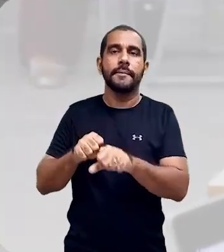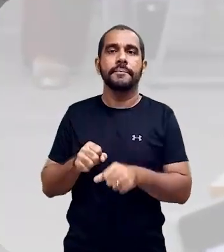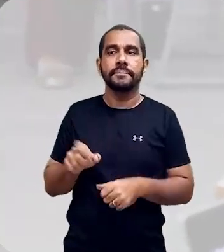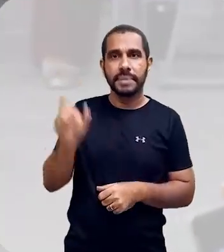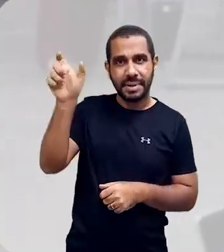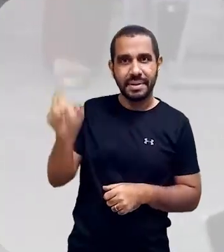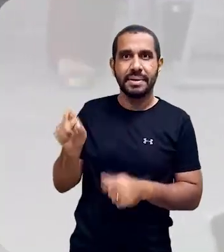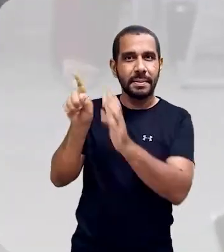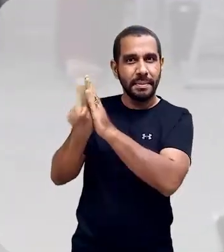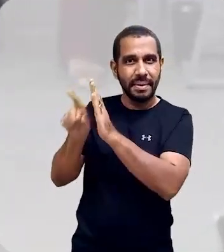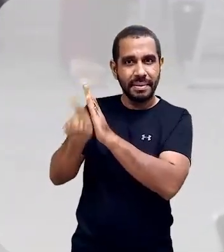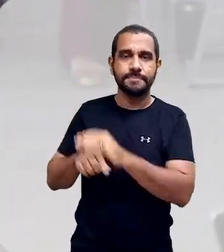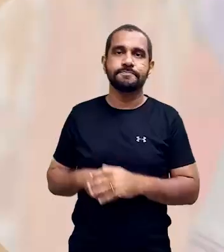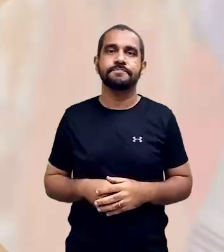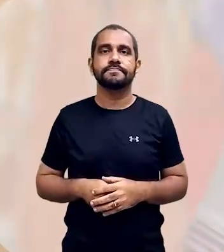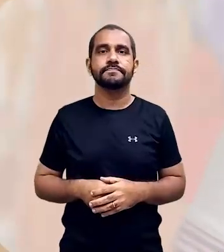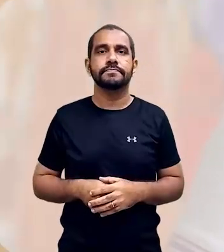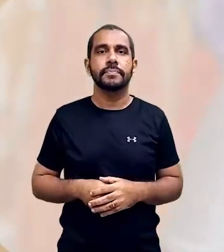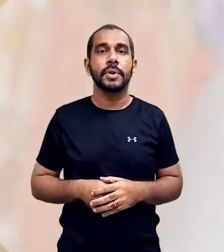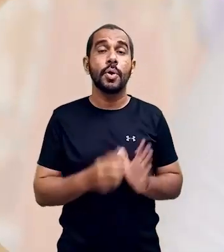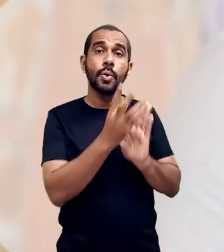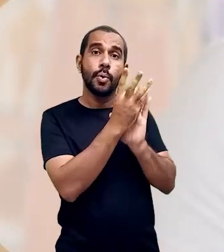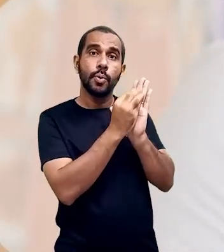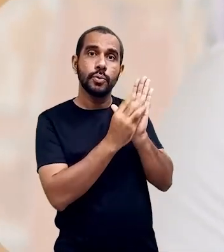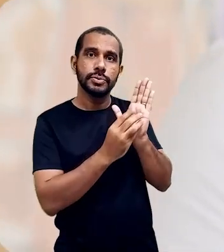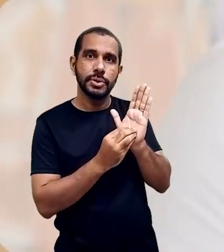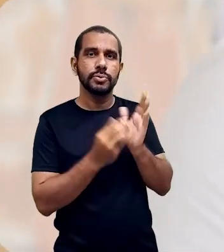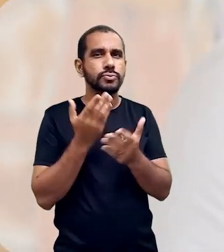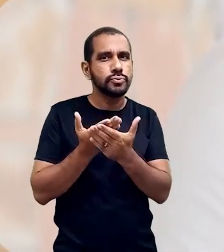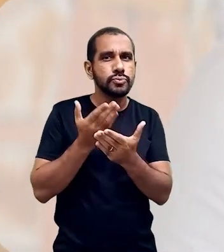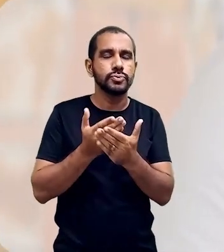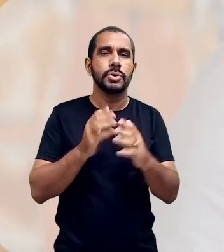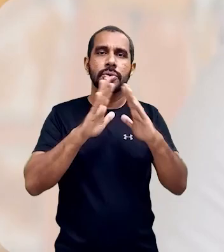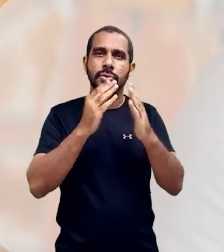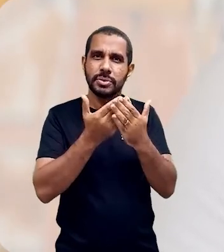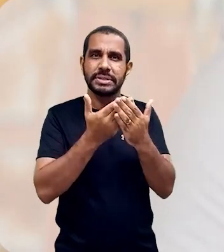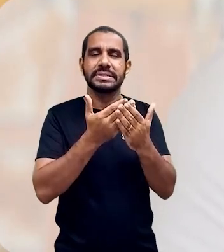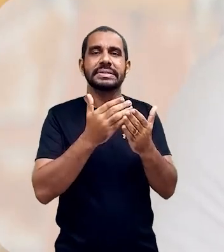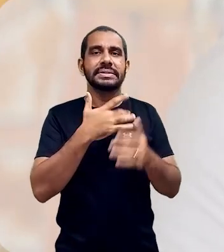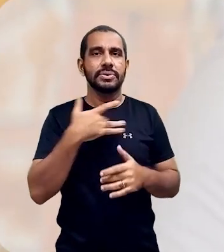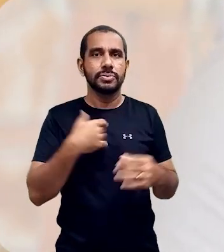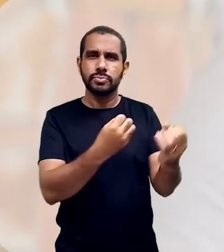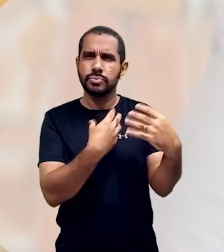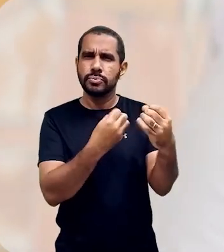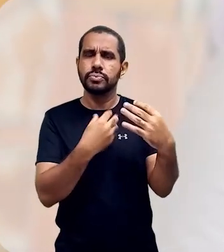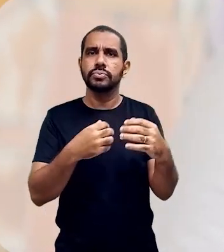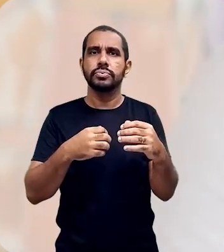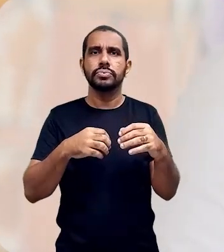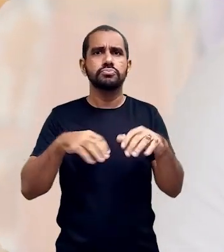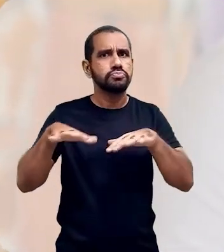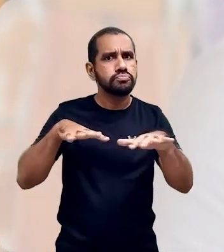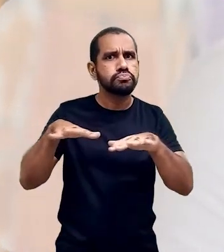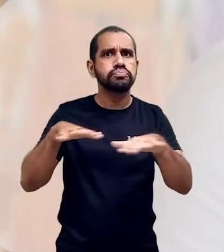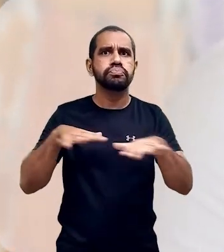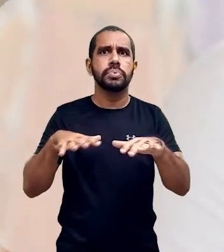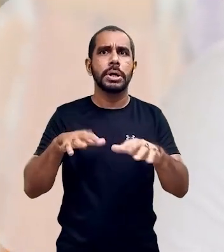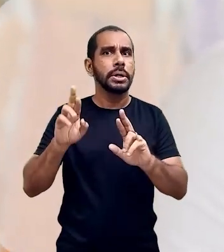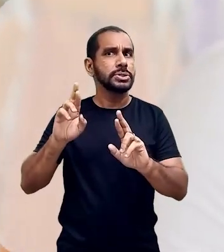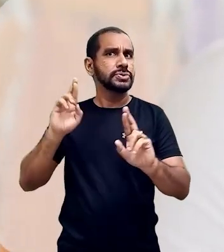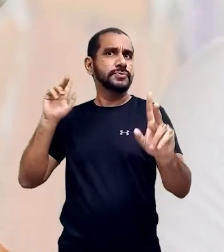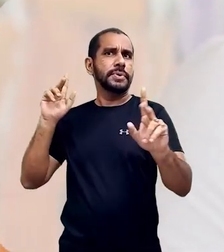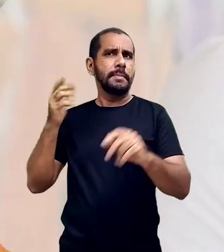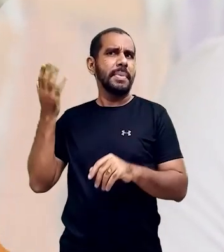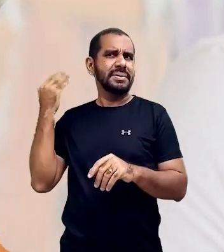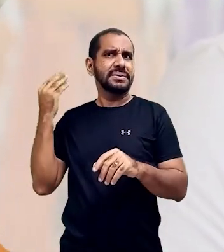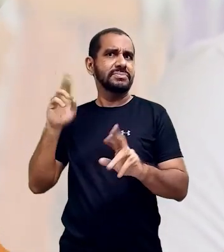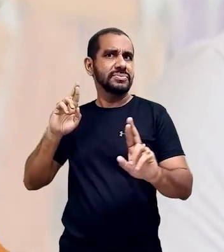Alain Ferreira de Forchim. Bom, o conteúdo que eu estou vendo aqui na Escola de Saúde Pública é bem dinâmico, bem diferente do que eu